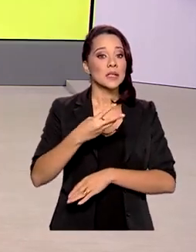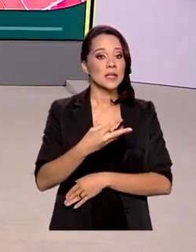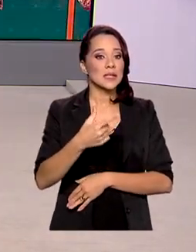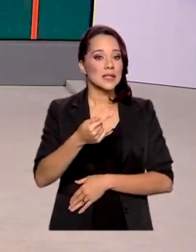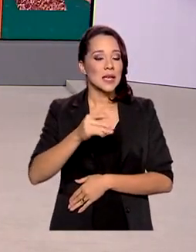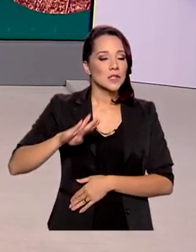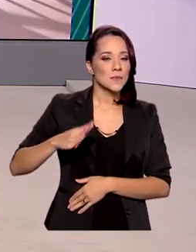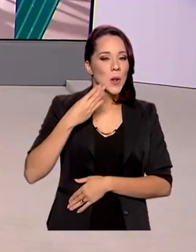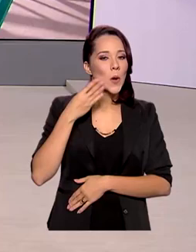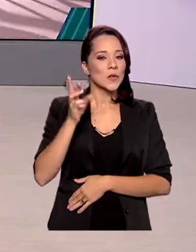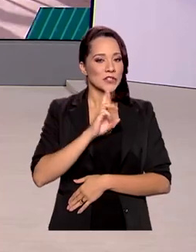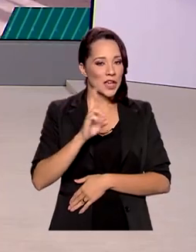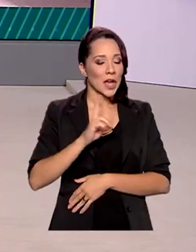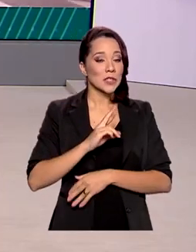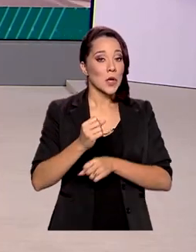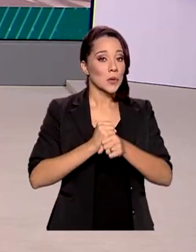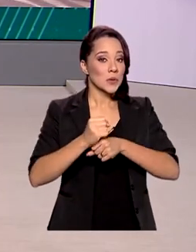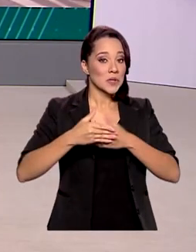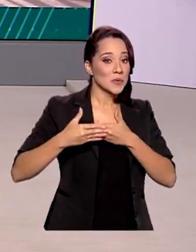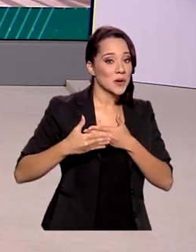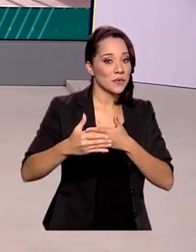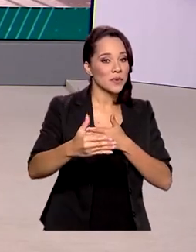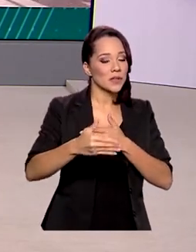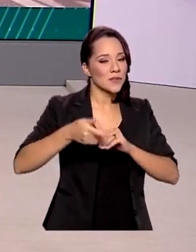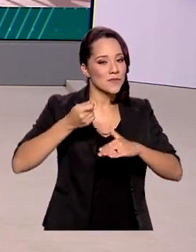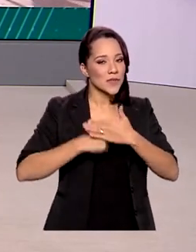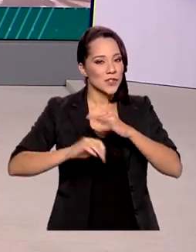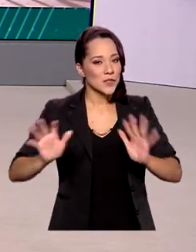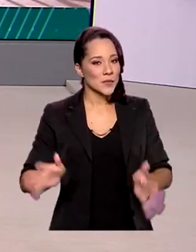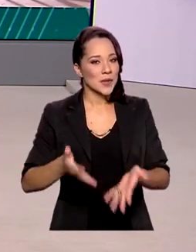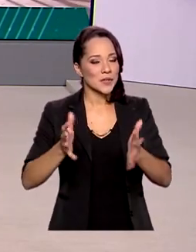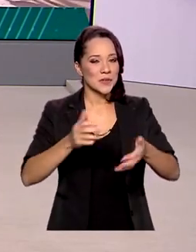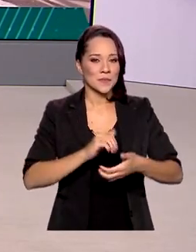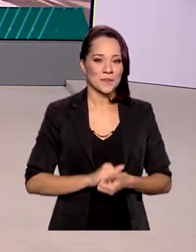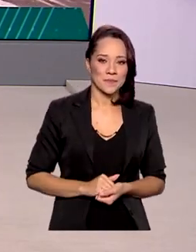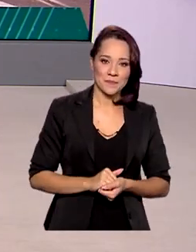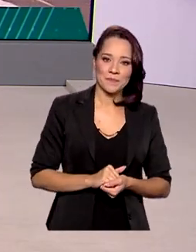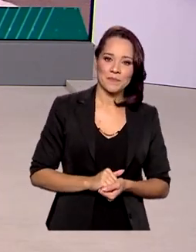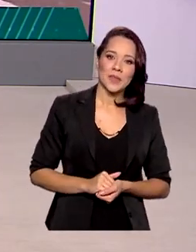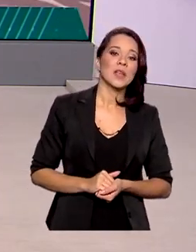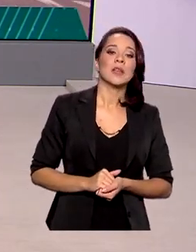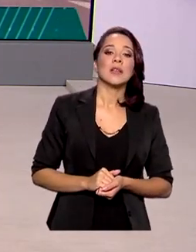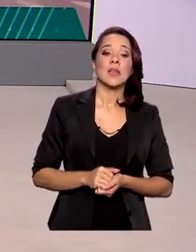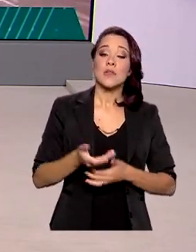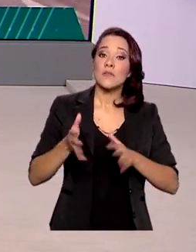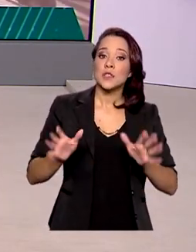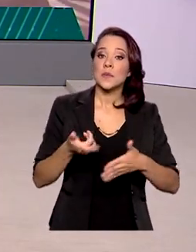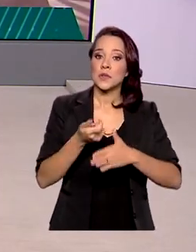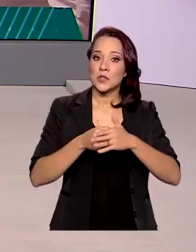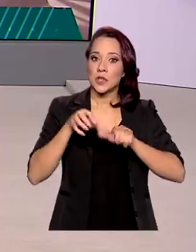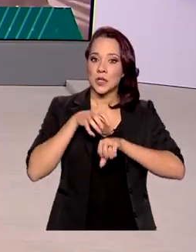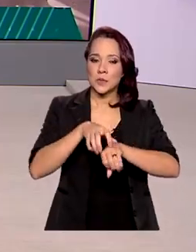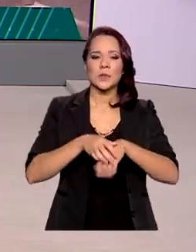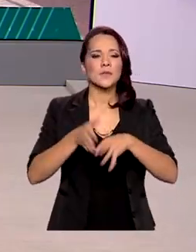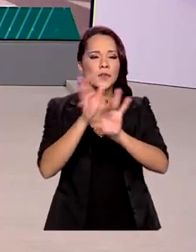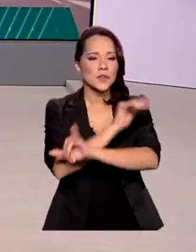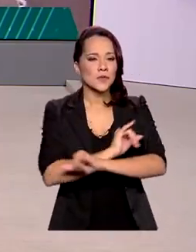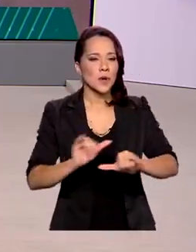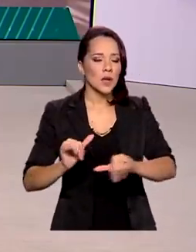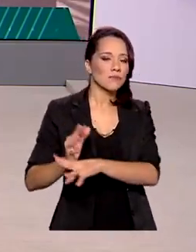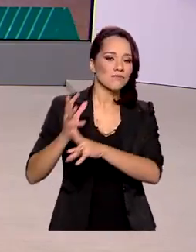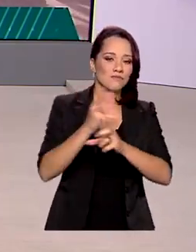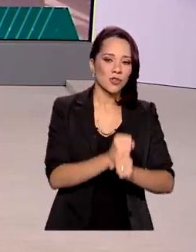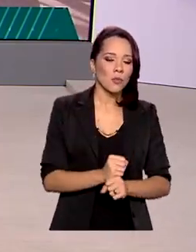bilhões de reais nos próximos anos em investimentos. Em investimentos de transportes, os dados foram divulgados em